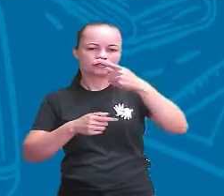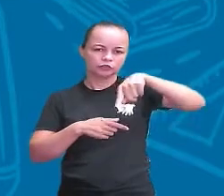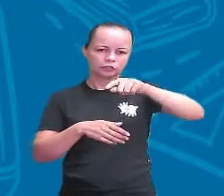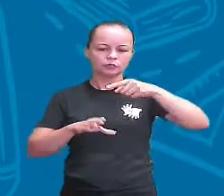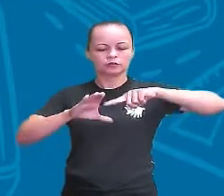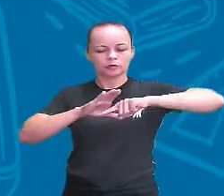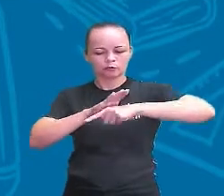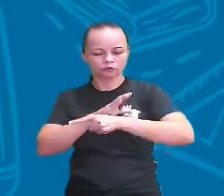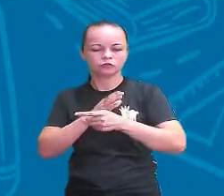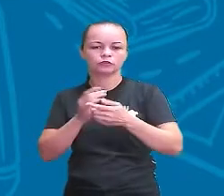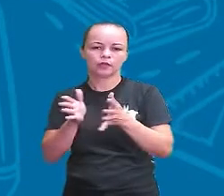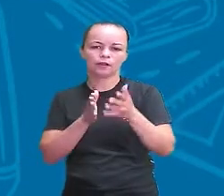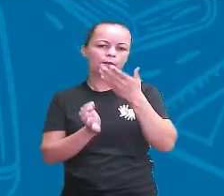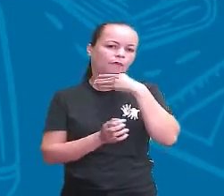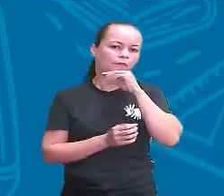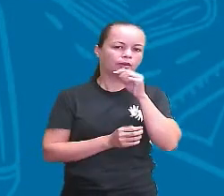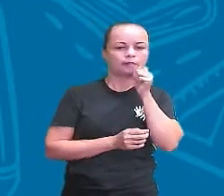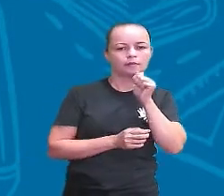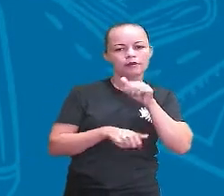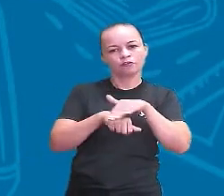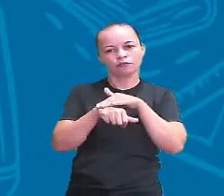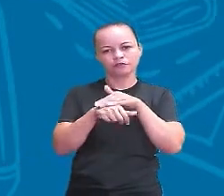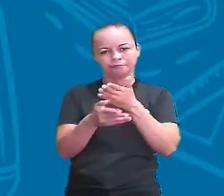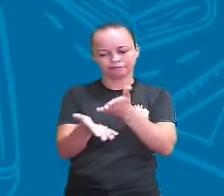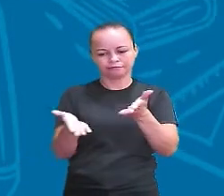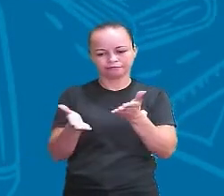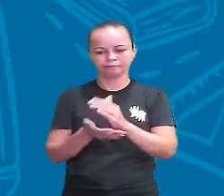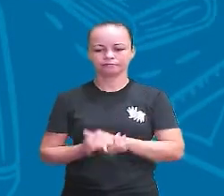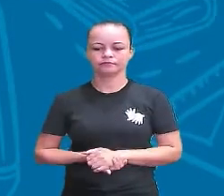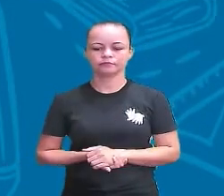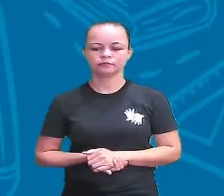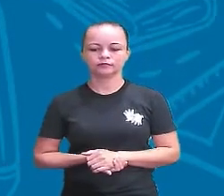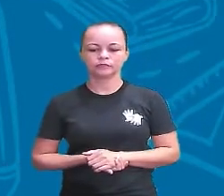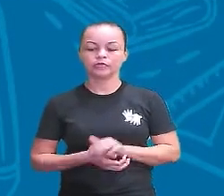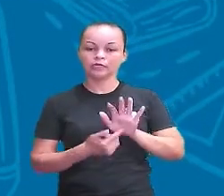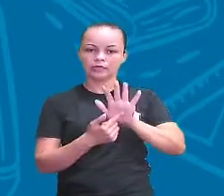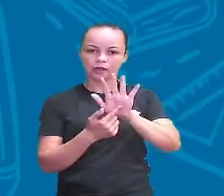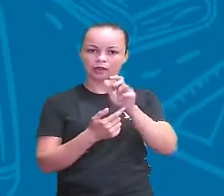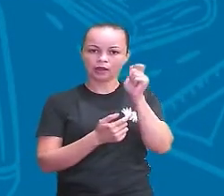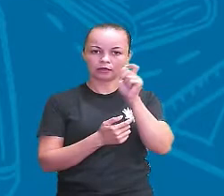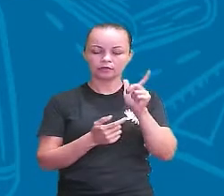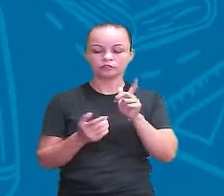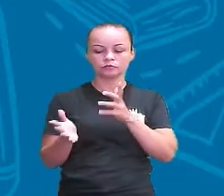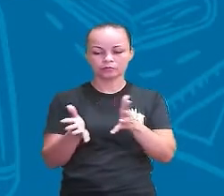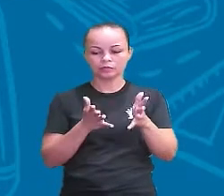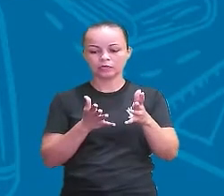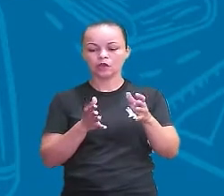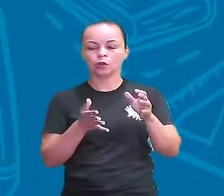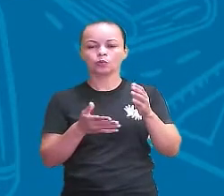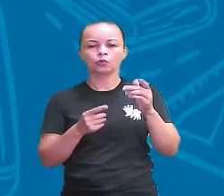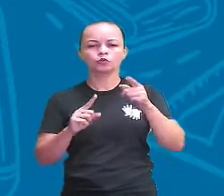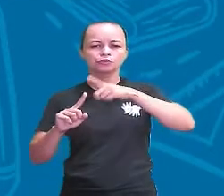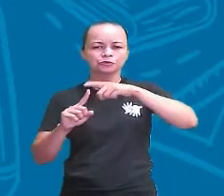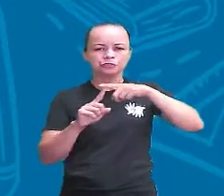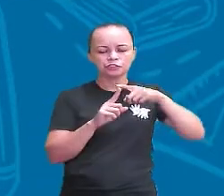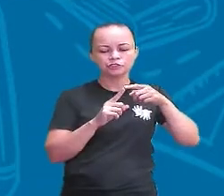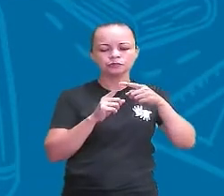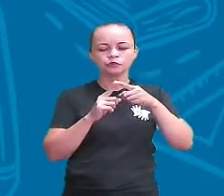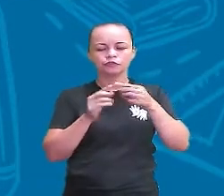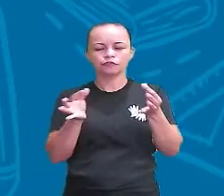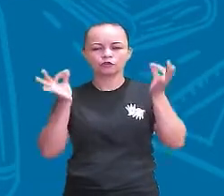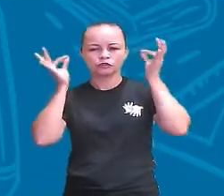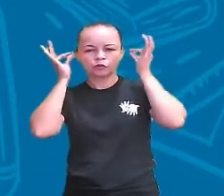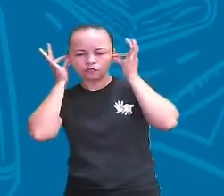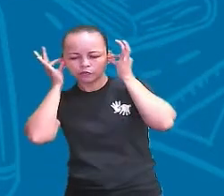Tá certo? O papai e mamãe podem falar com vocês. E olha só, aqui mostra um pouquinho sobre os tipos de fones de ouvido e os tipos de som que a gente